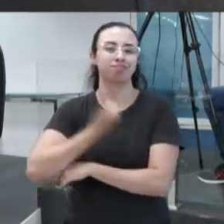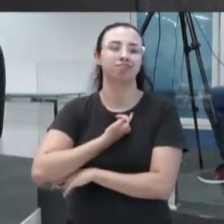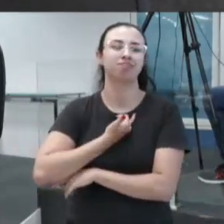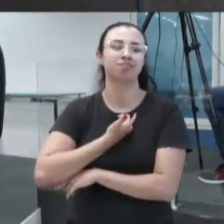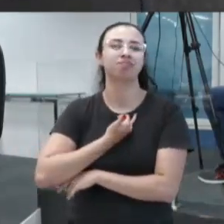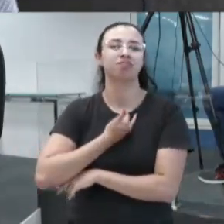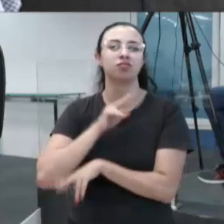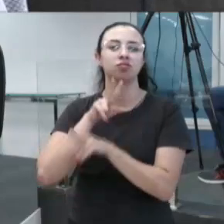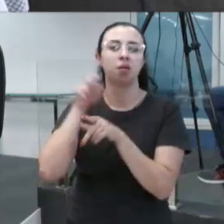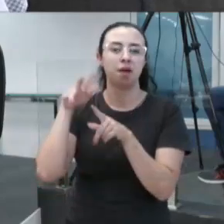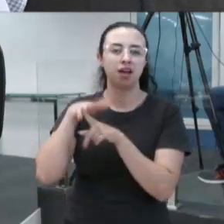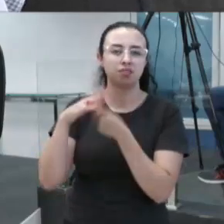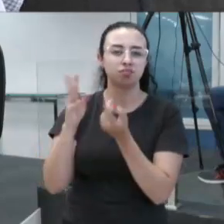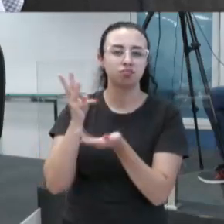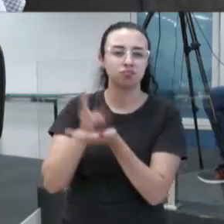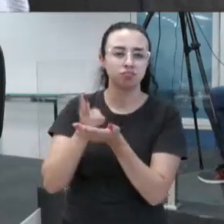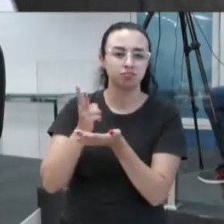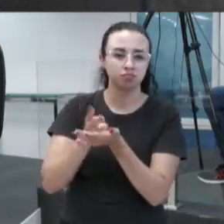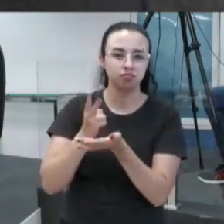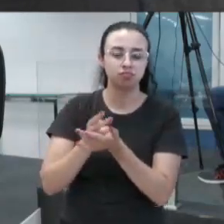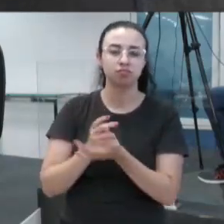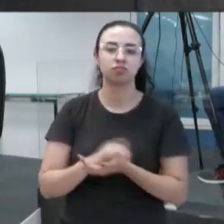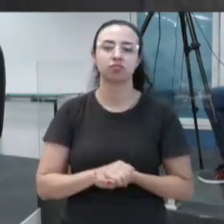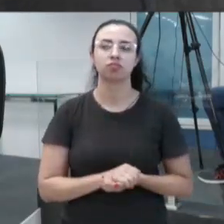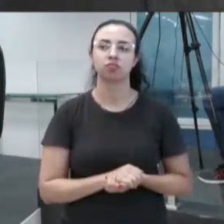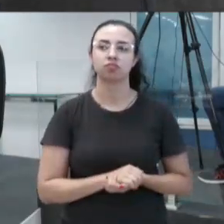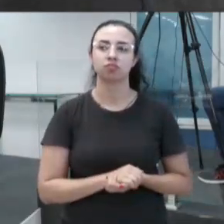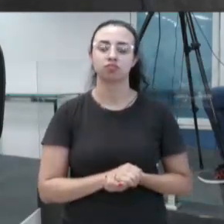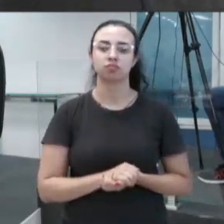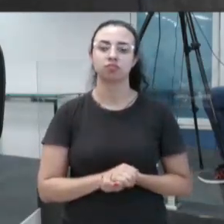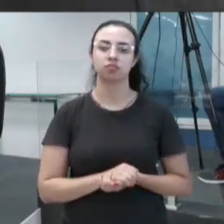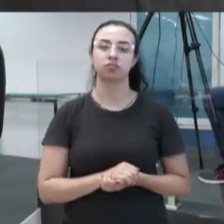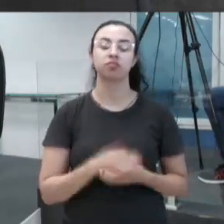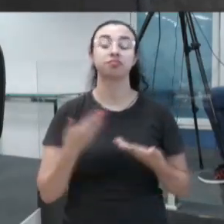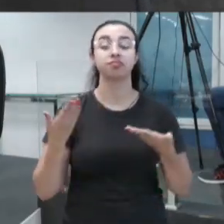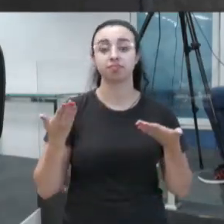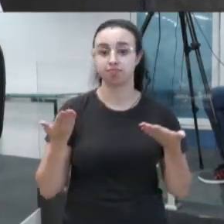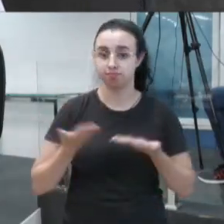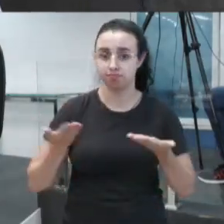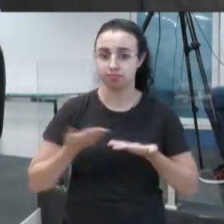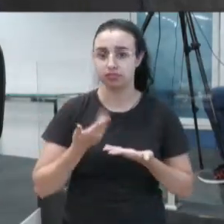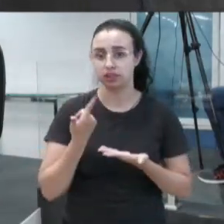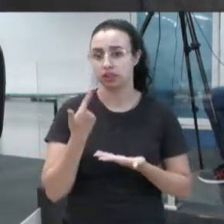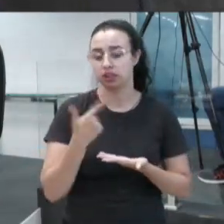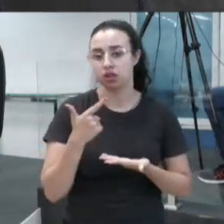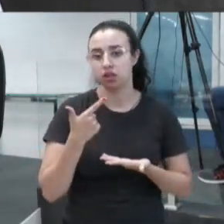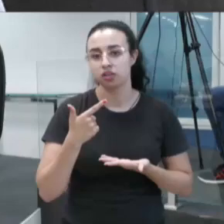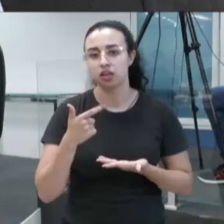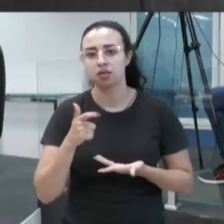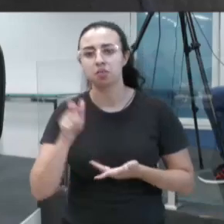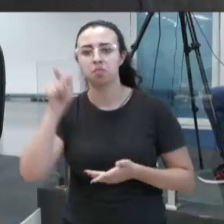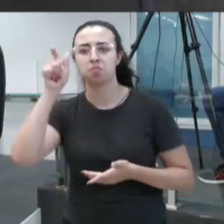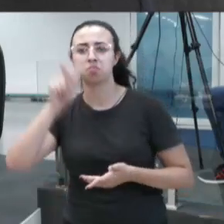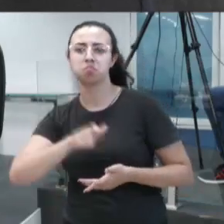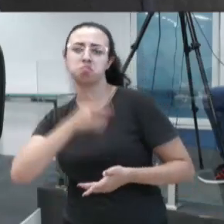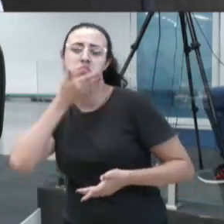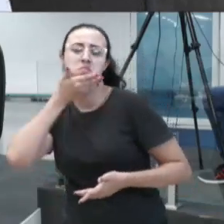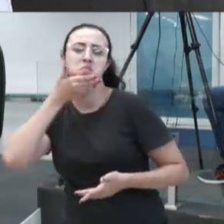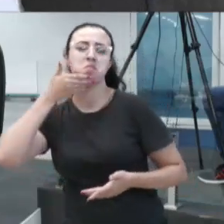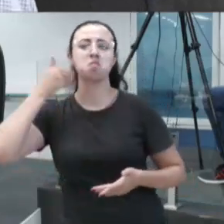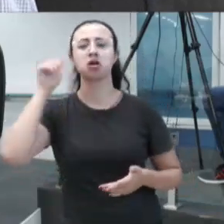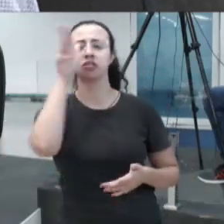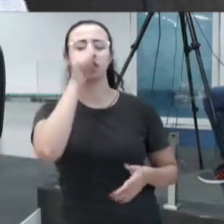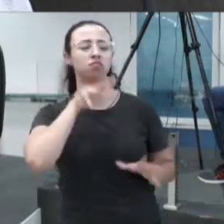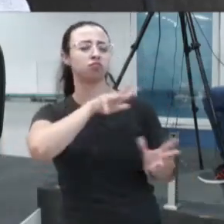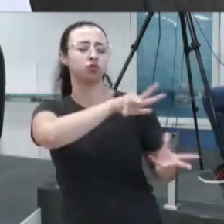Essa situação. Falei, se é em base judicial, que seja decidido. Agora, não existe herói, não existe salvador da pátria,